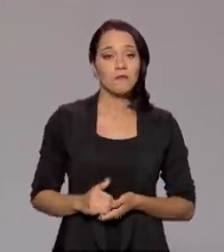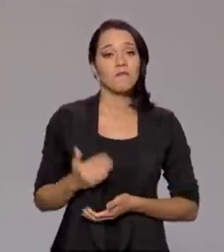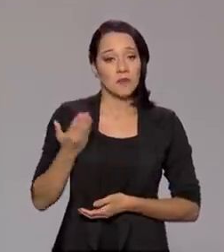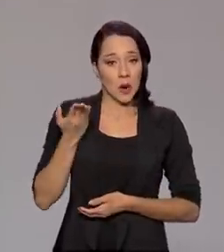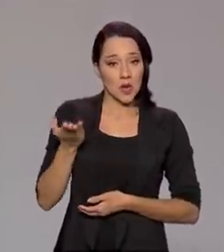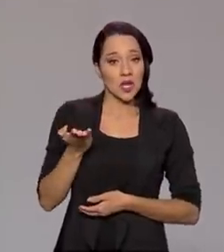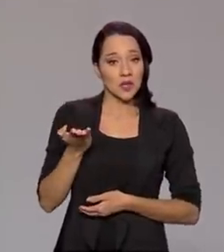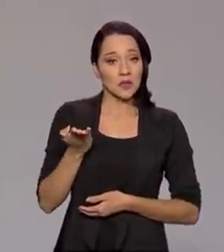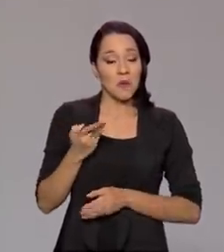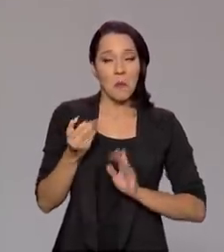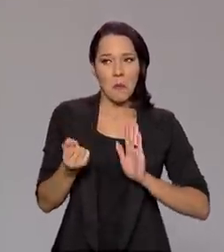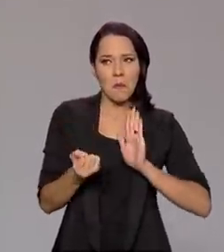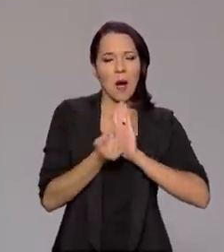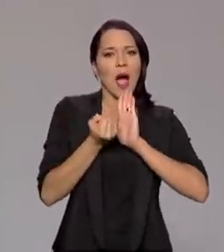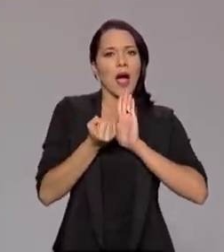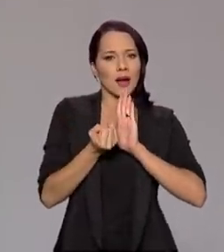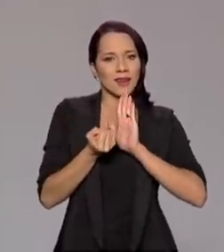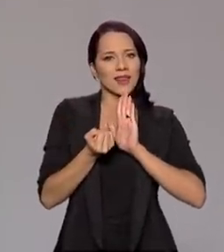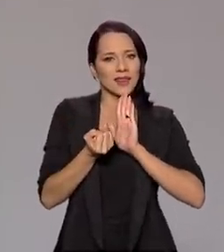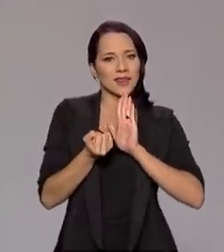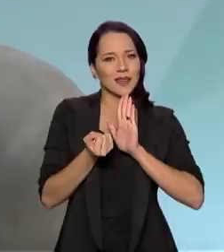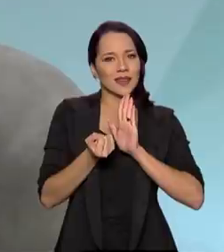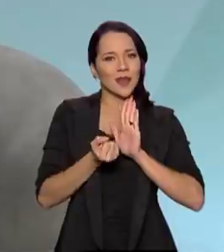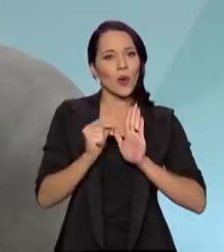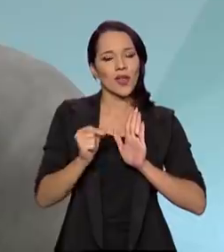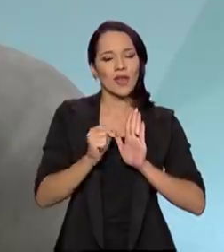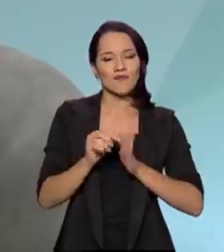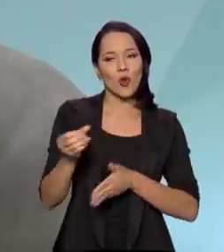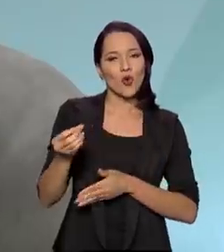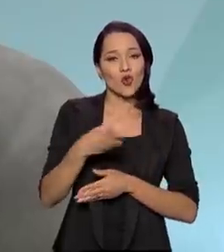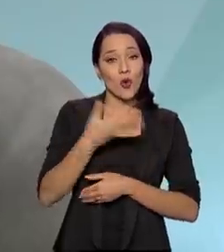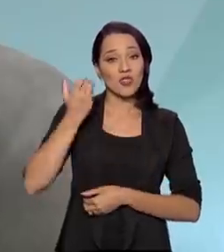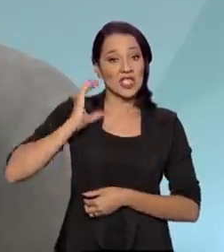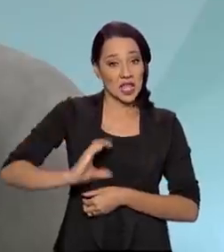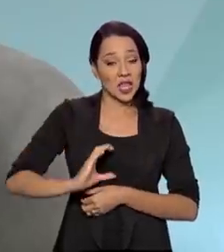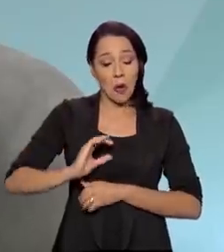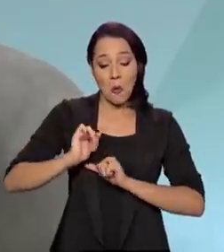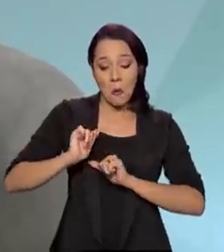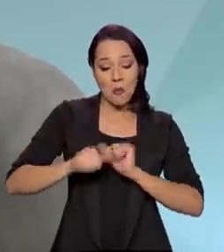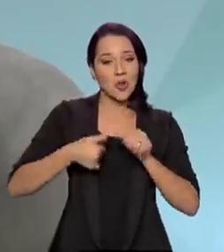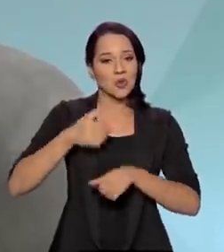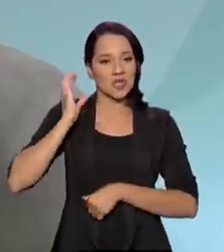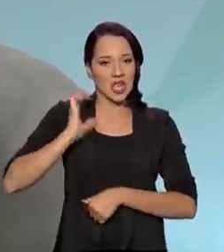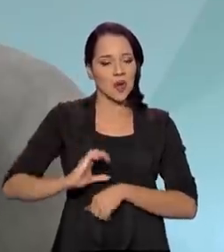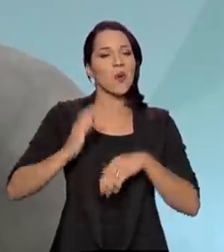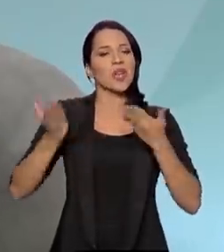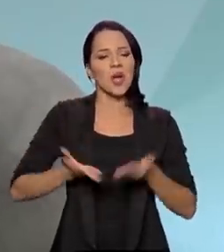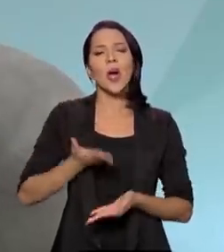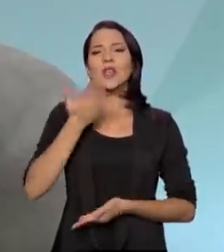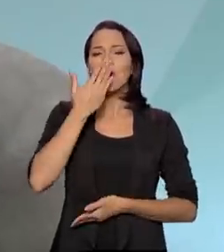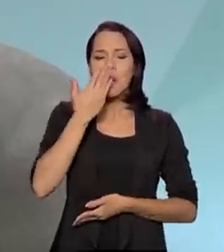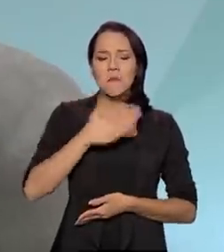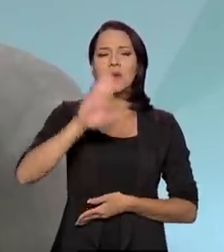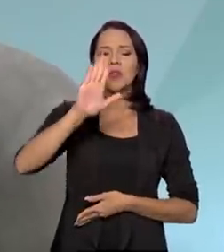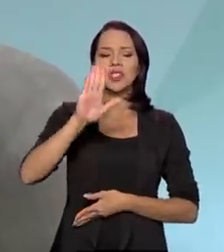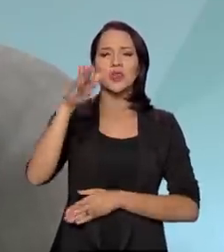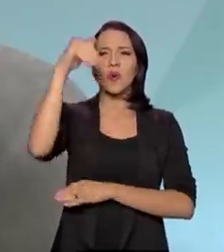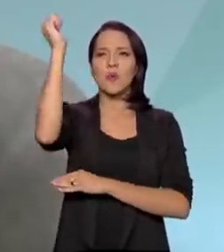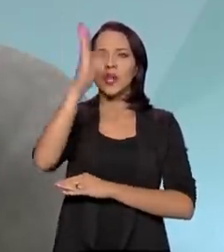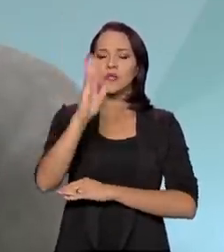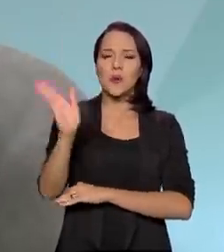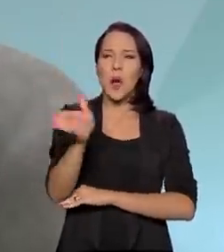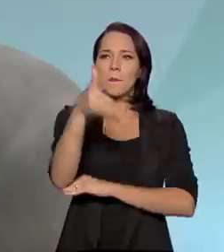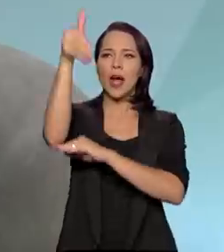marca, a partir daquele momento, um novo cidadão, um cidadão que está comprometido com a sua pátria.